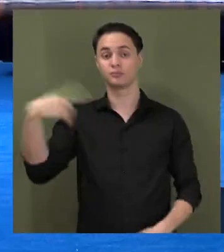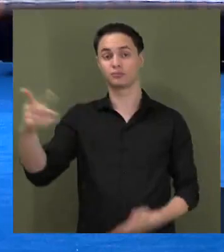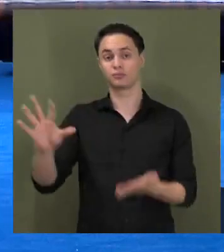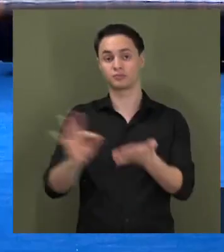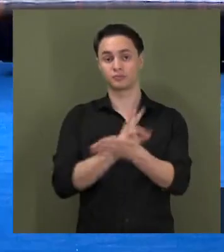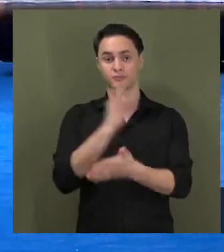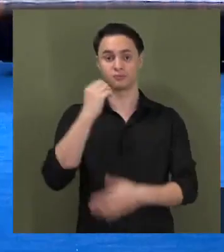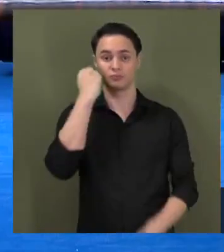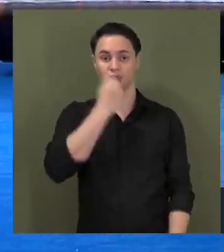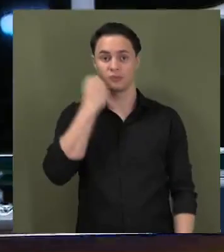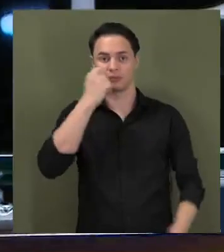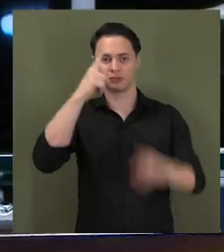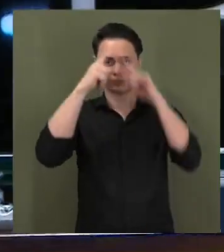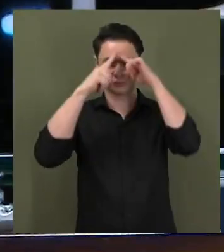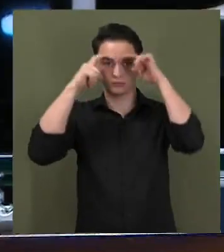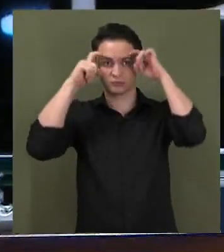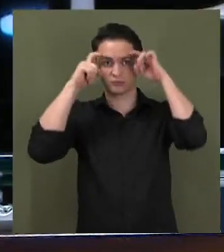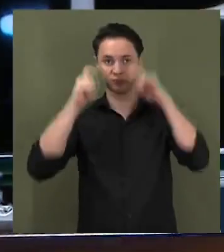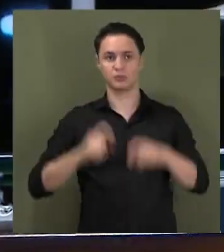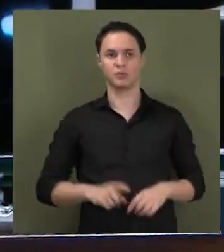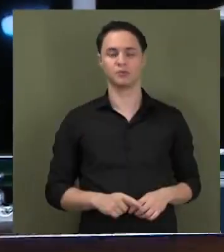inscrito, senador Hamilton Mourão.